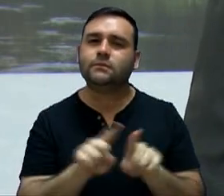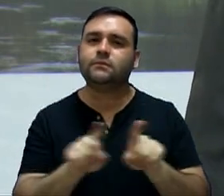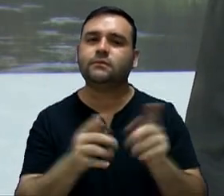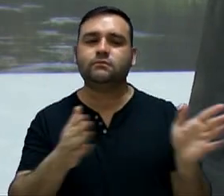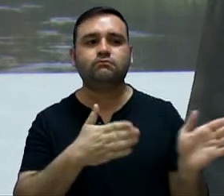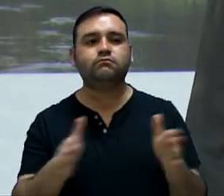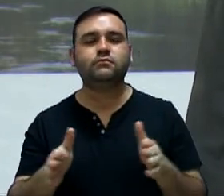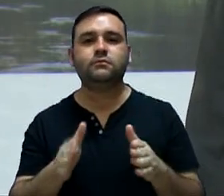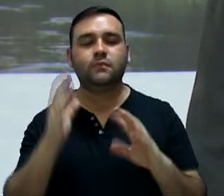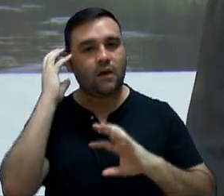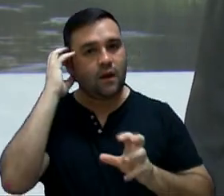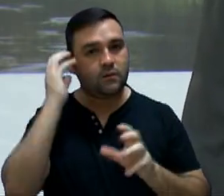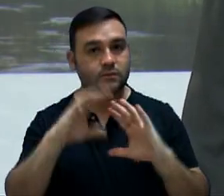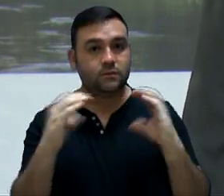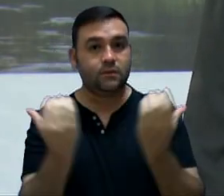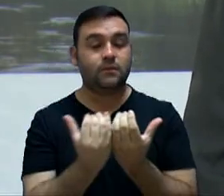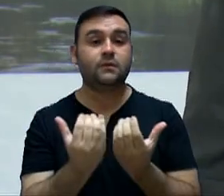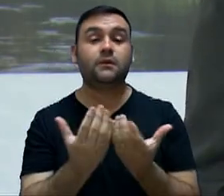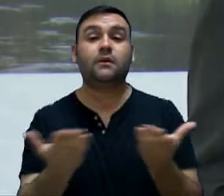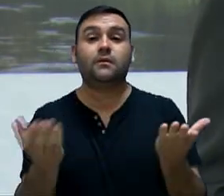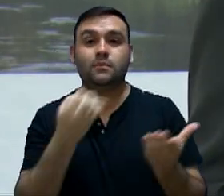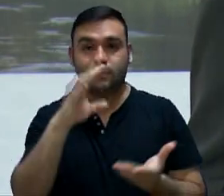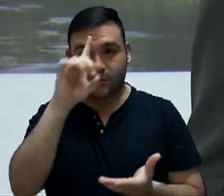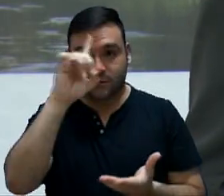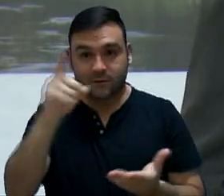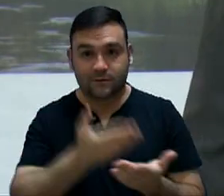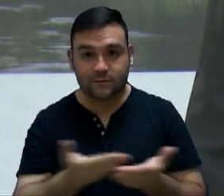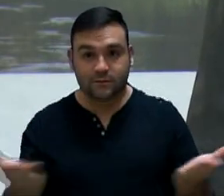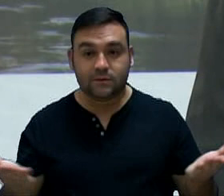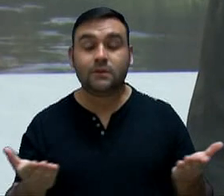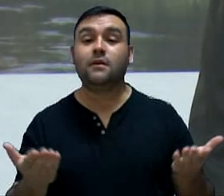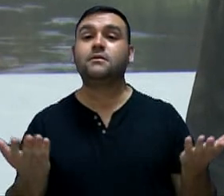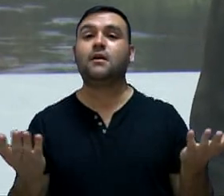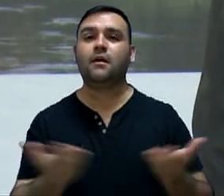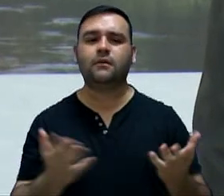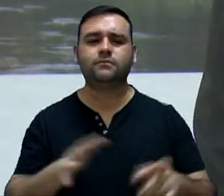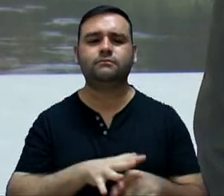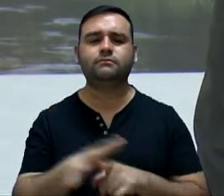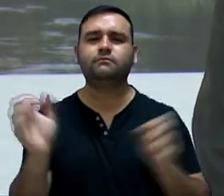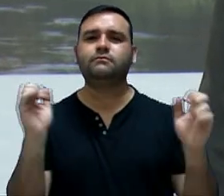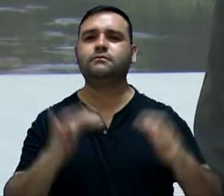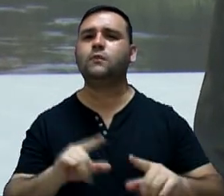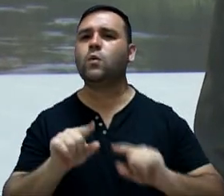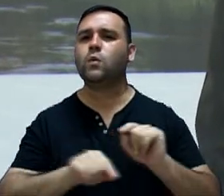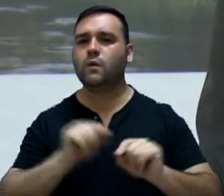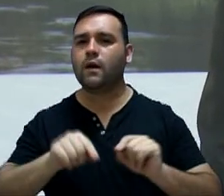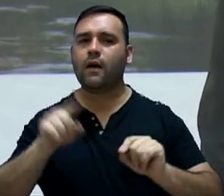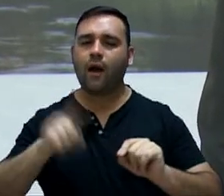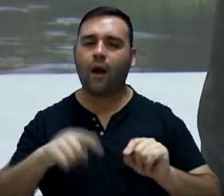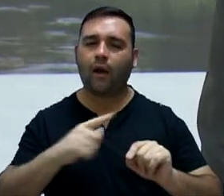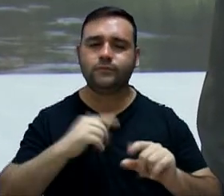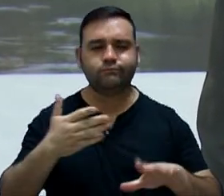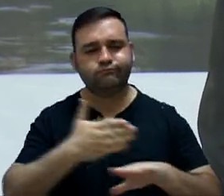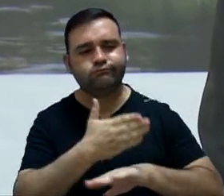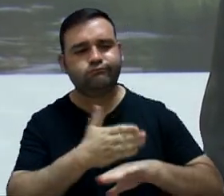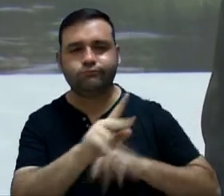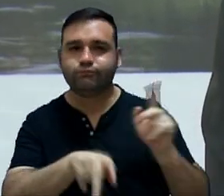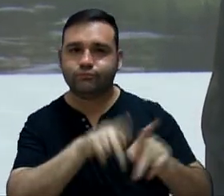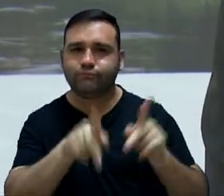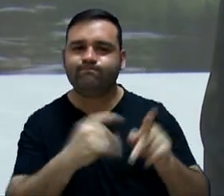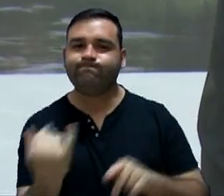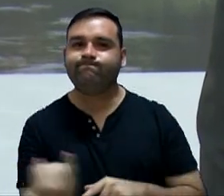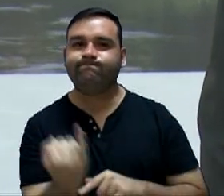acompanham pela Rádio Câmara, muito bom dia. Audiências públicas são instrumentos de participação popular